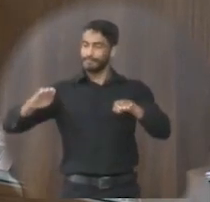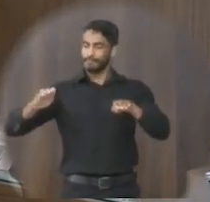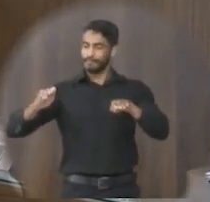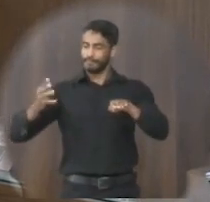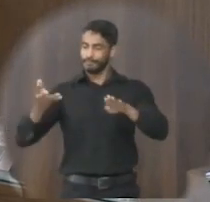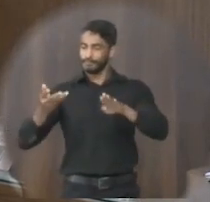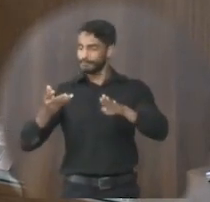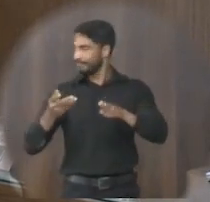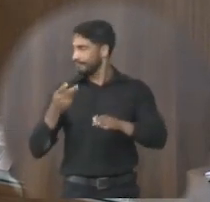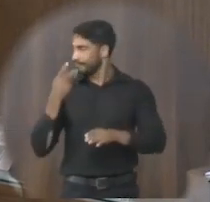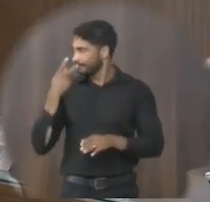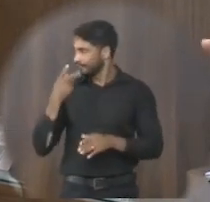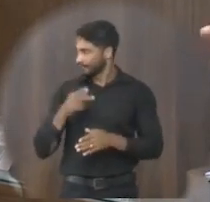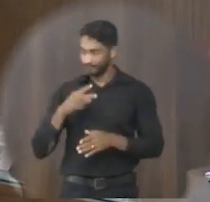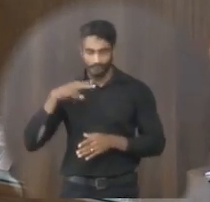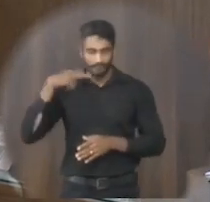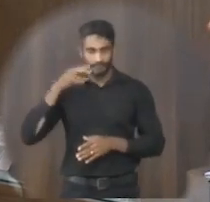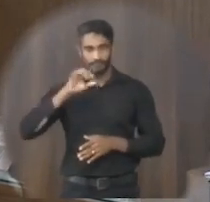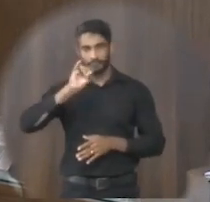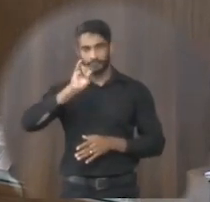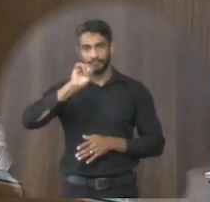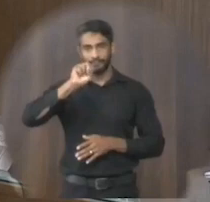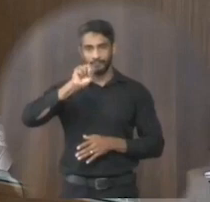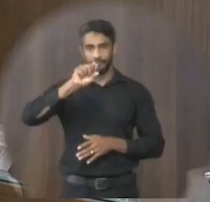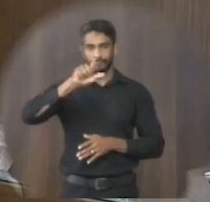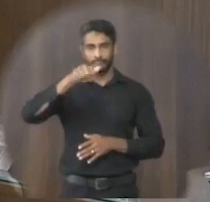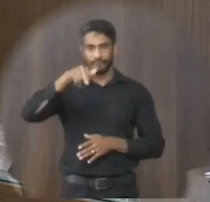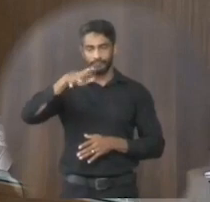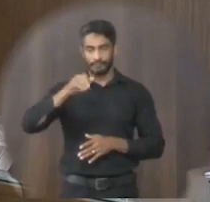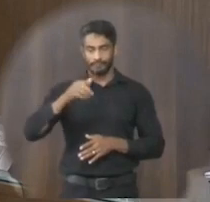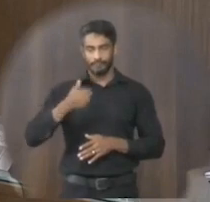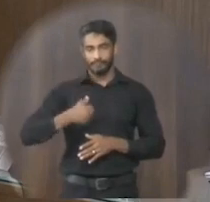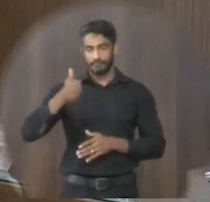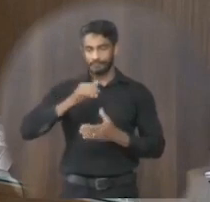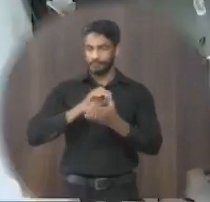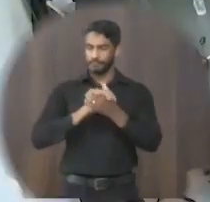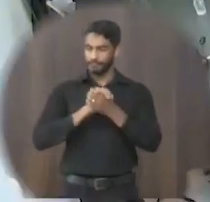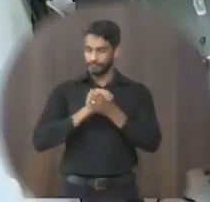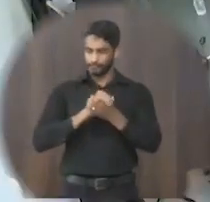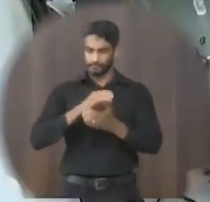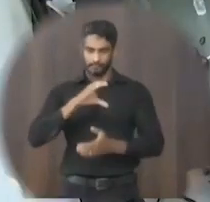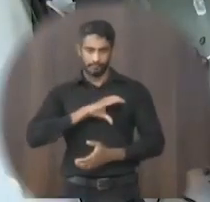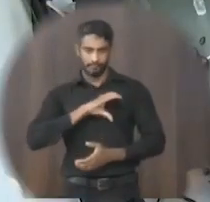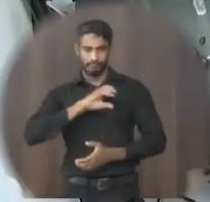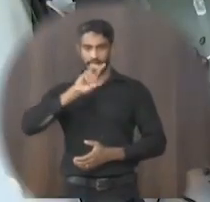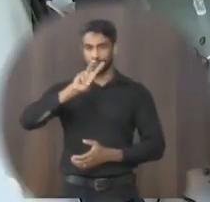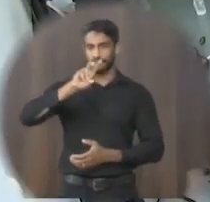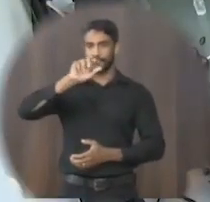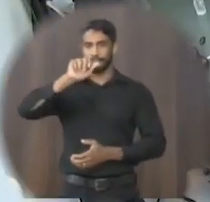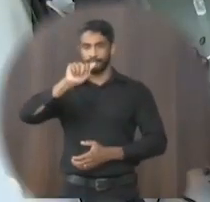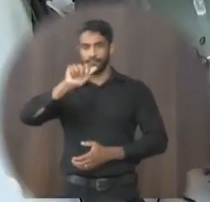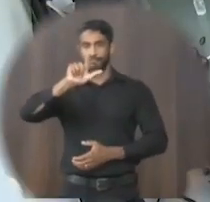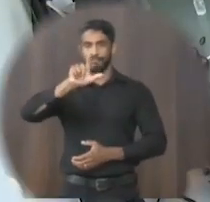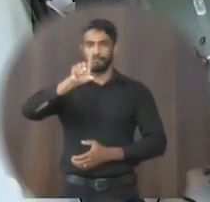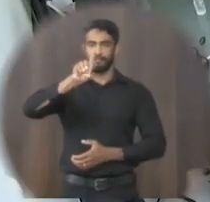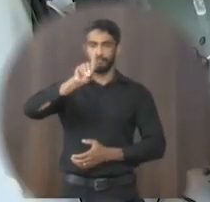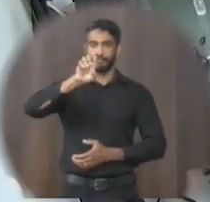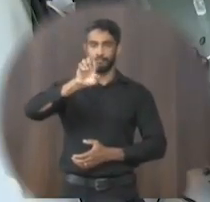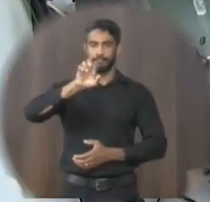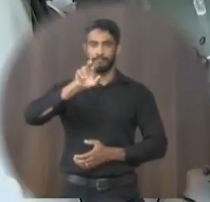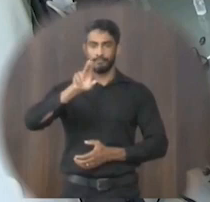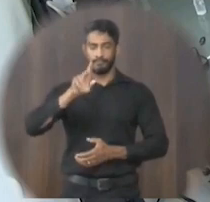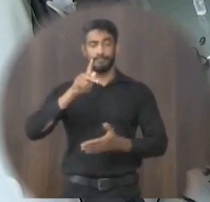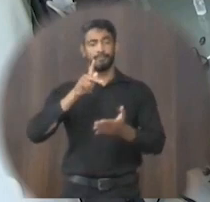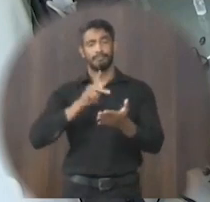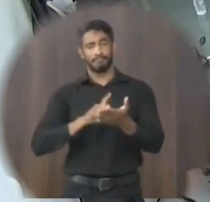presidente palavra senhor presidente vereador Islani tem essa palavra primeiro parabenizar o colega Valdeir porque realmente ali